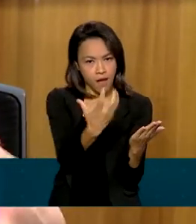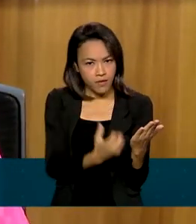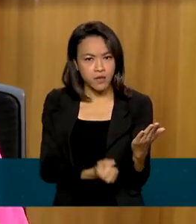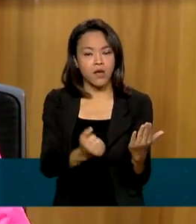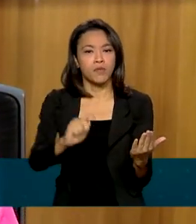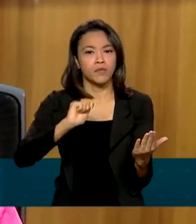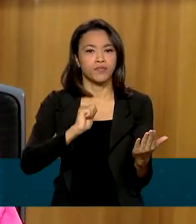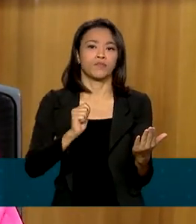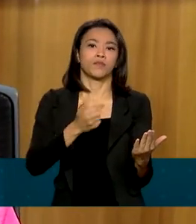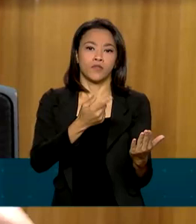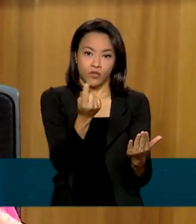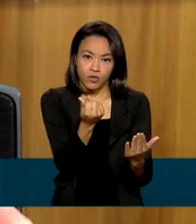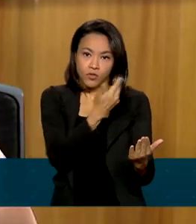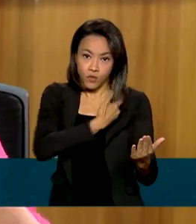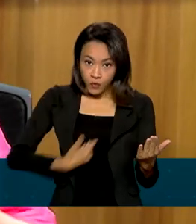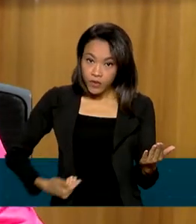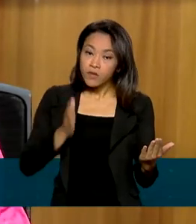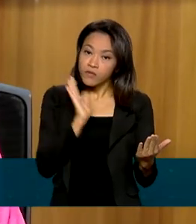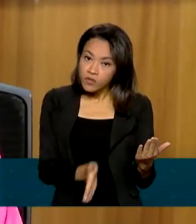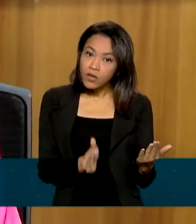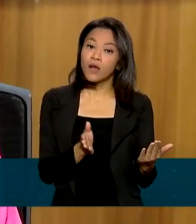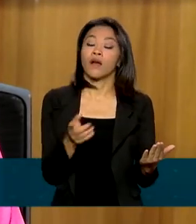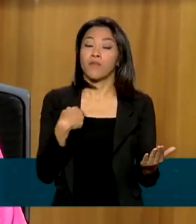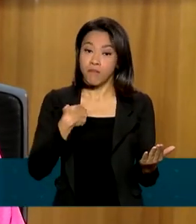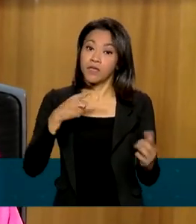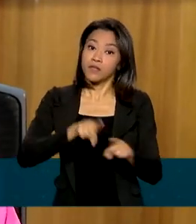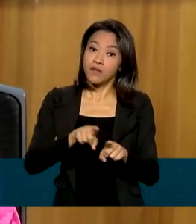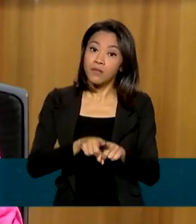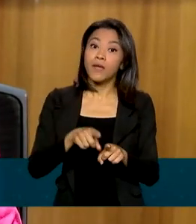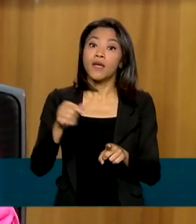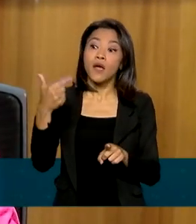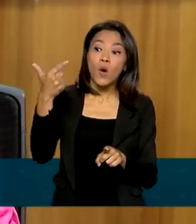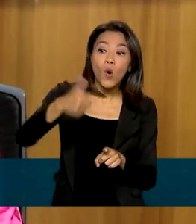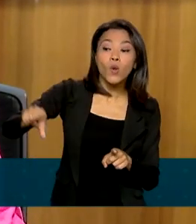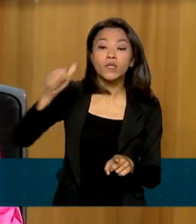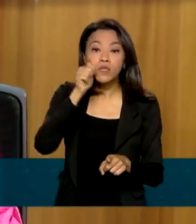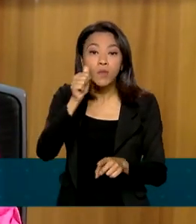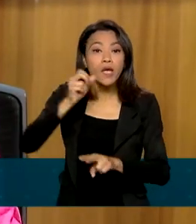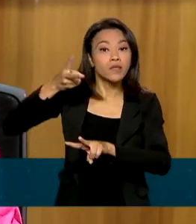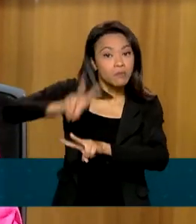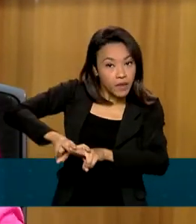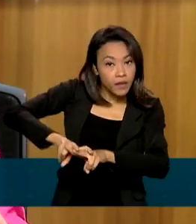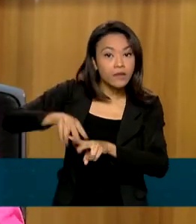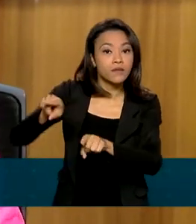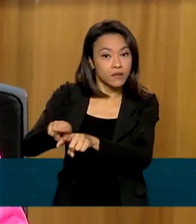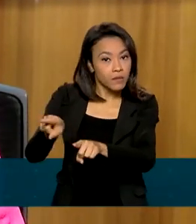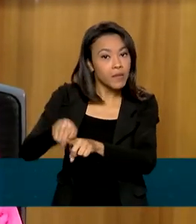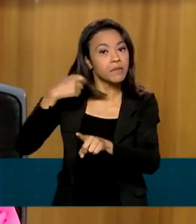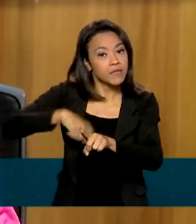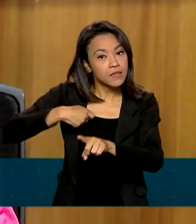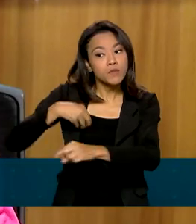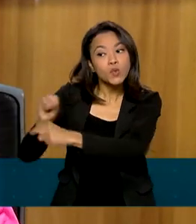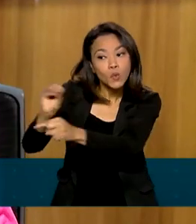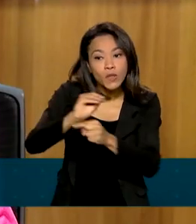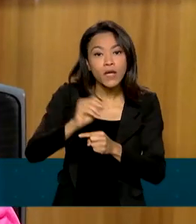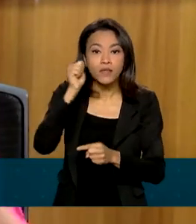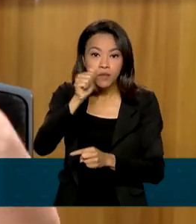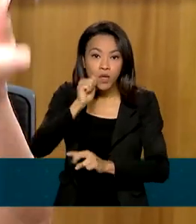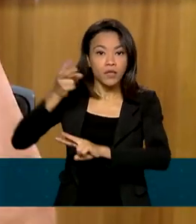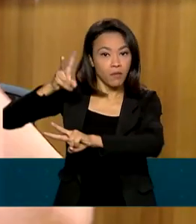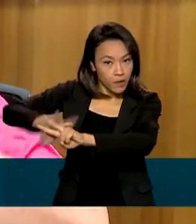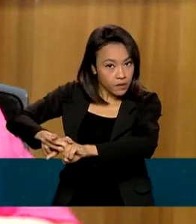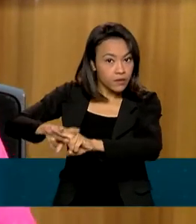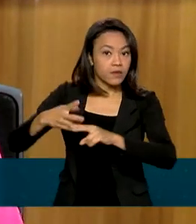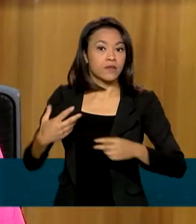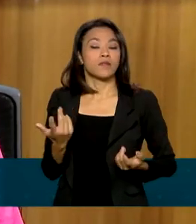Mas a gente vai trazer também para esse público a mulher no cárcere. Estamos trabalhando com ela, a gente precisa cuidar dessa mulher que está no cárcere.